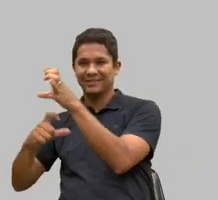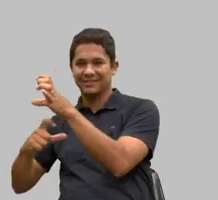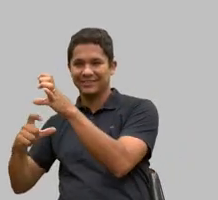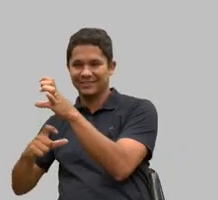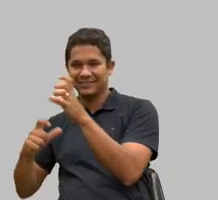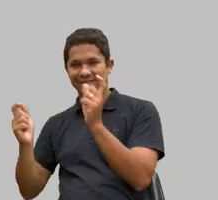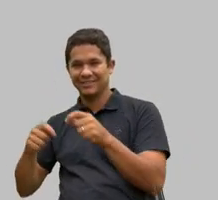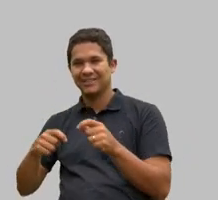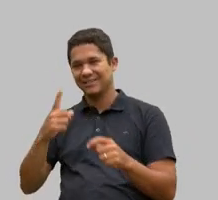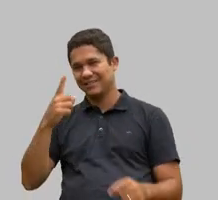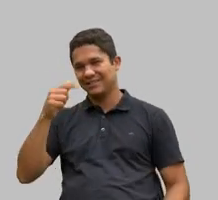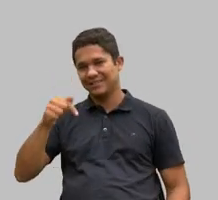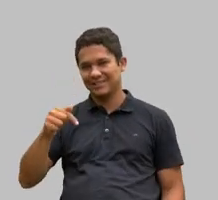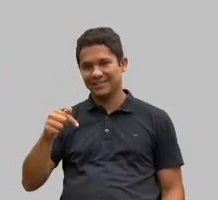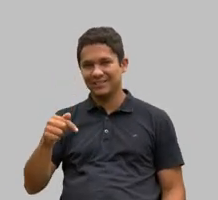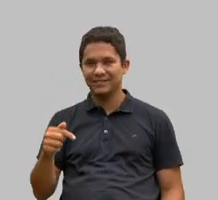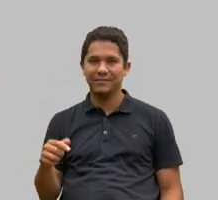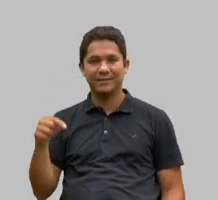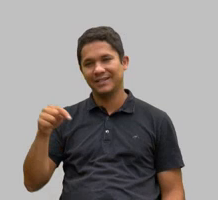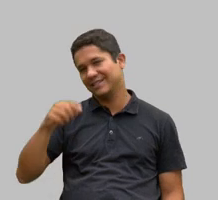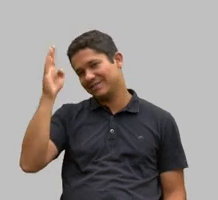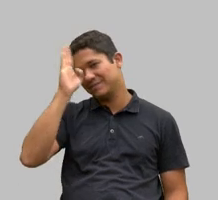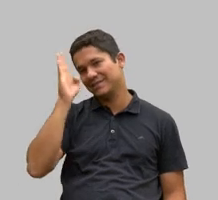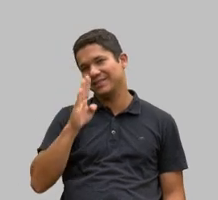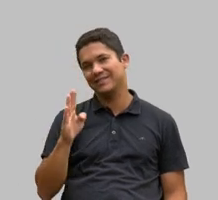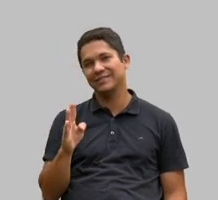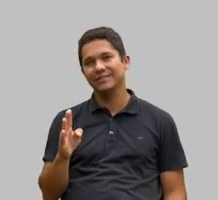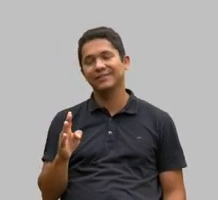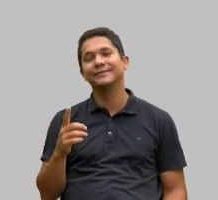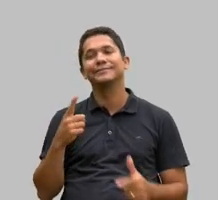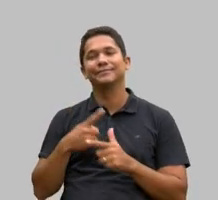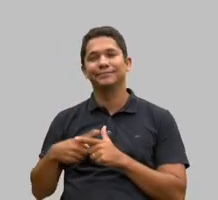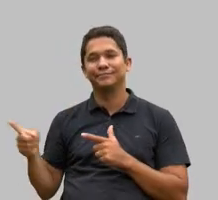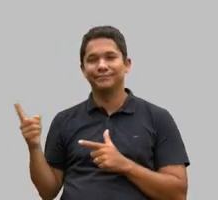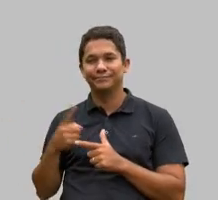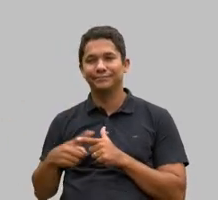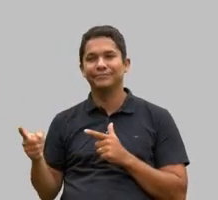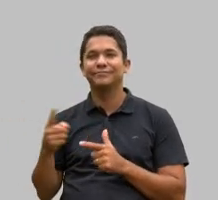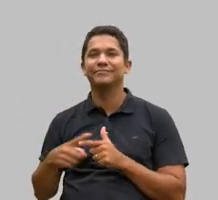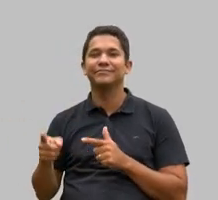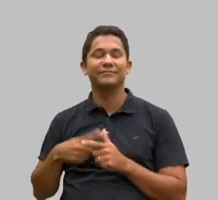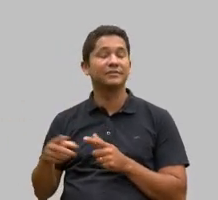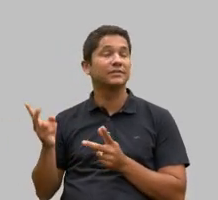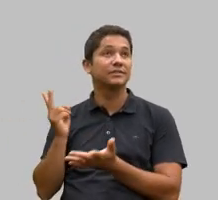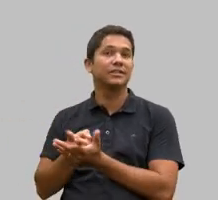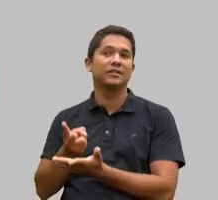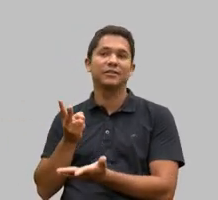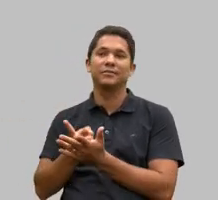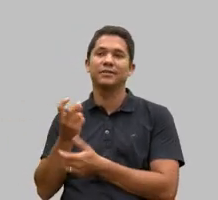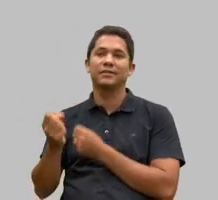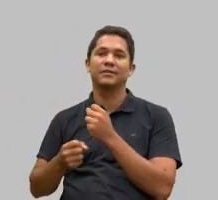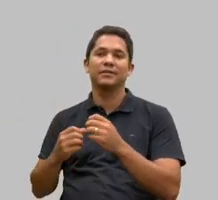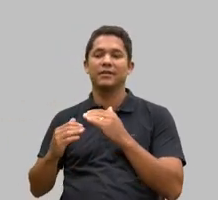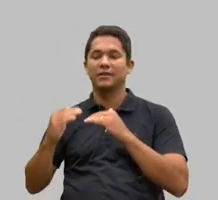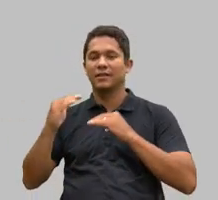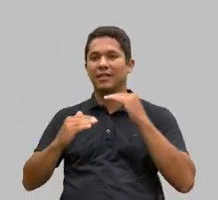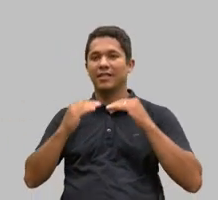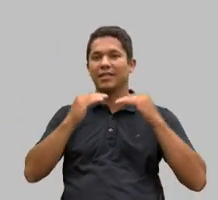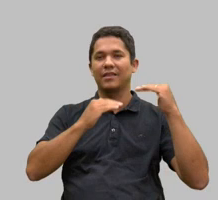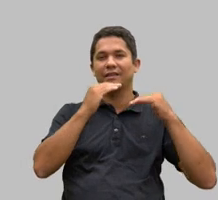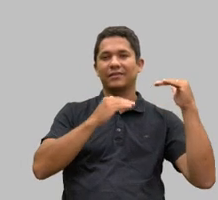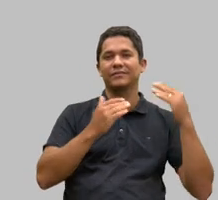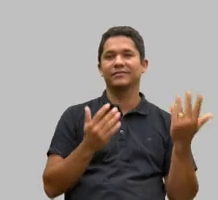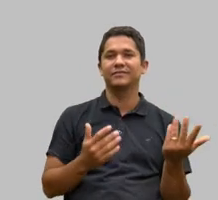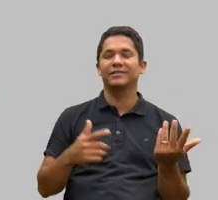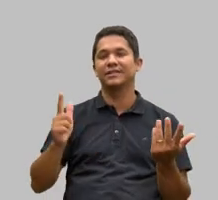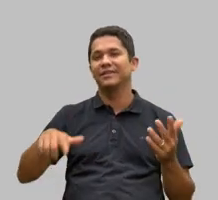interconectada, mas no Brasil são os problemas que todos os anos se repetem. Há uma desigualdade latente, há a questão da